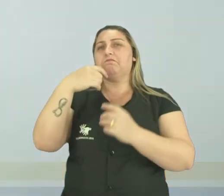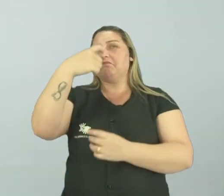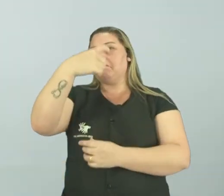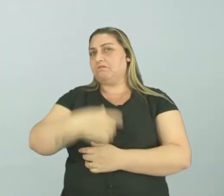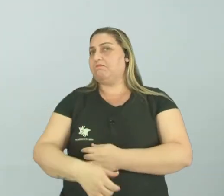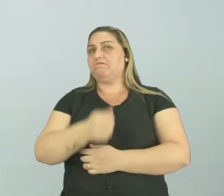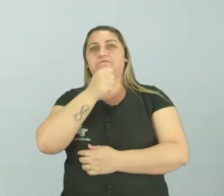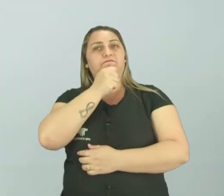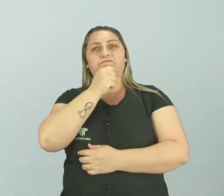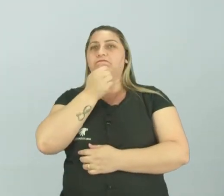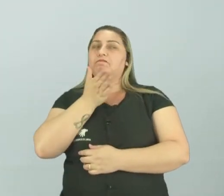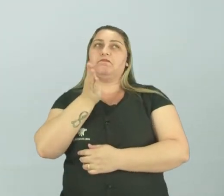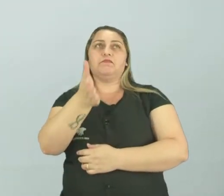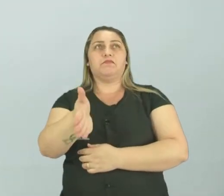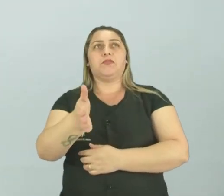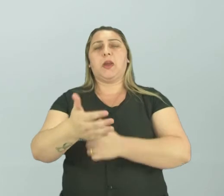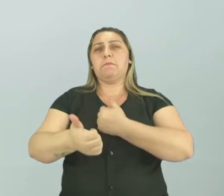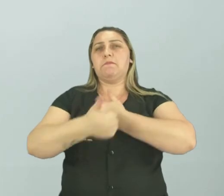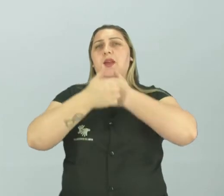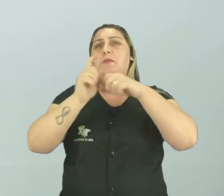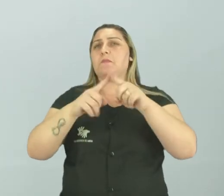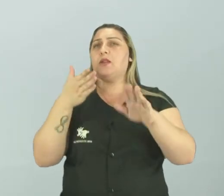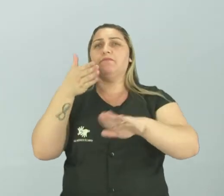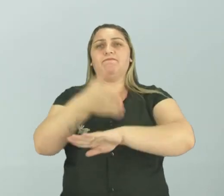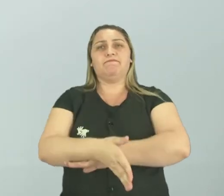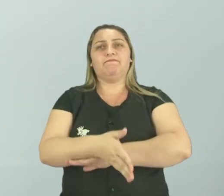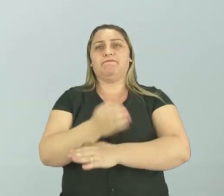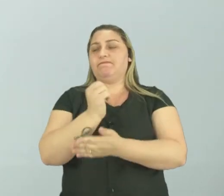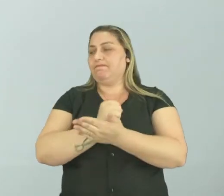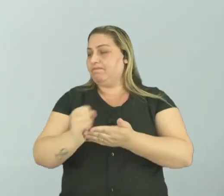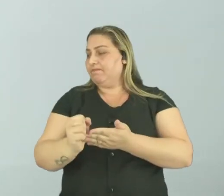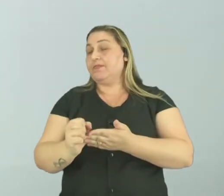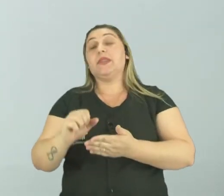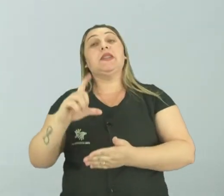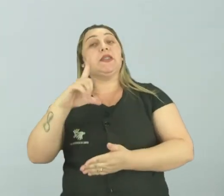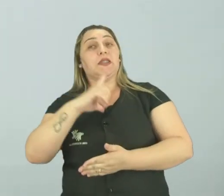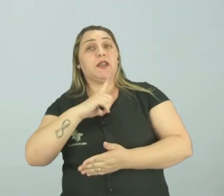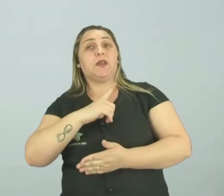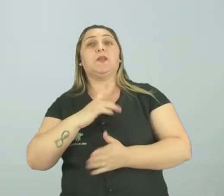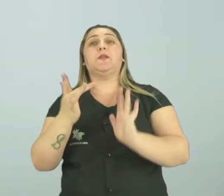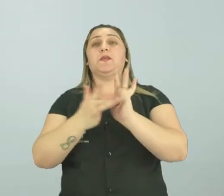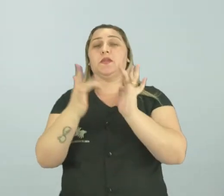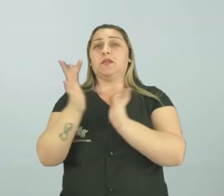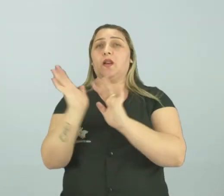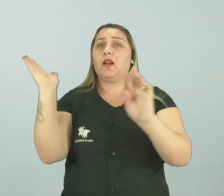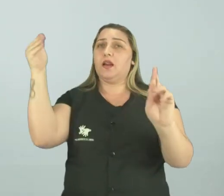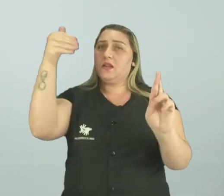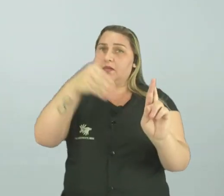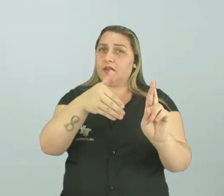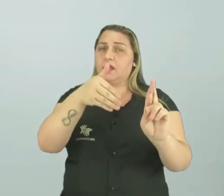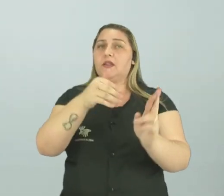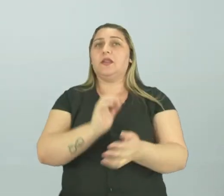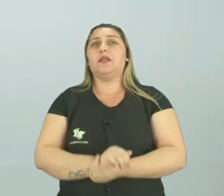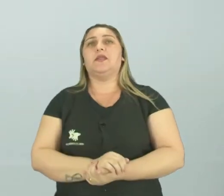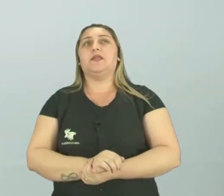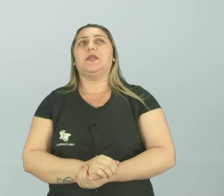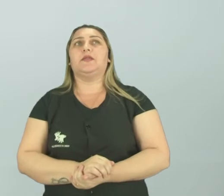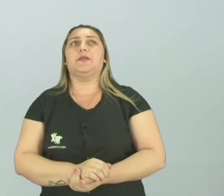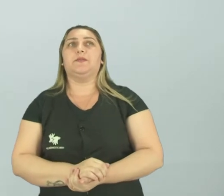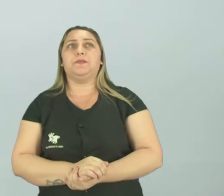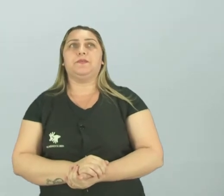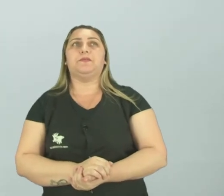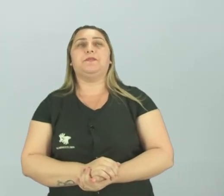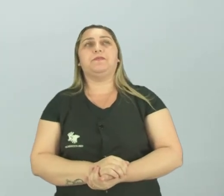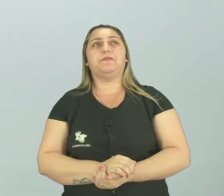mas onde eu irei. Cheguei lá bem pertinho, mas não deu pra ir lá. Mas temos o Cristo Redentor, que é uma referência, né? Todos que